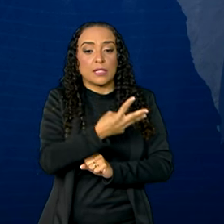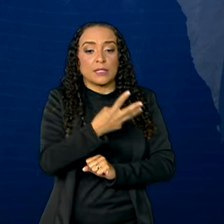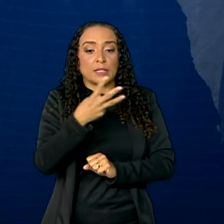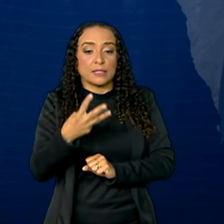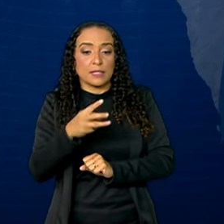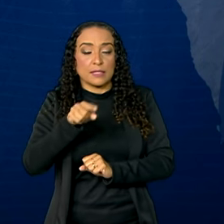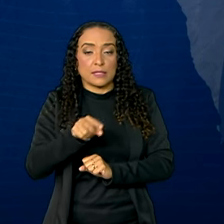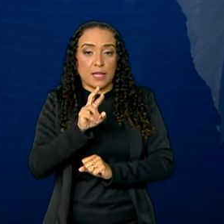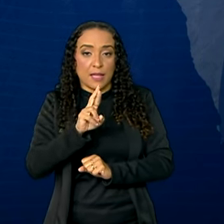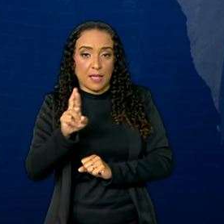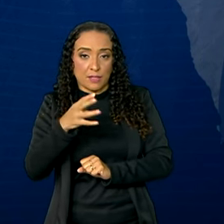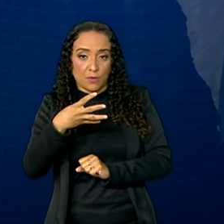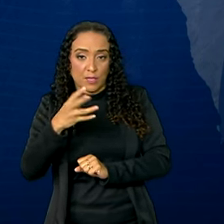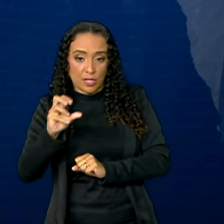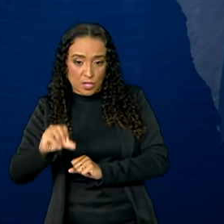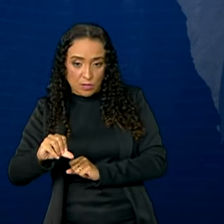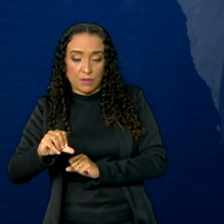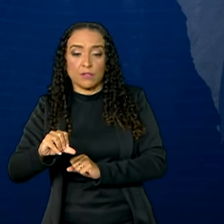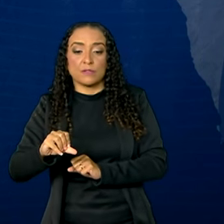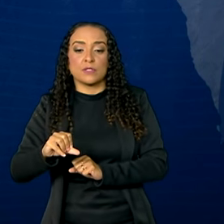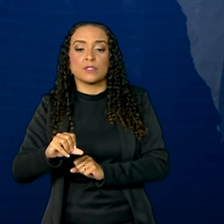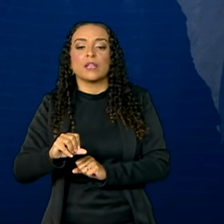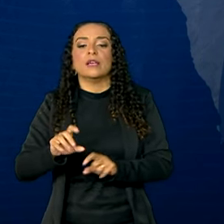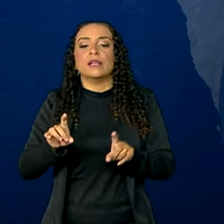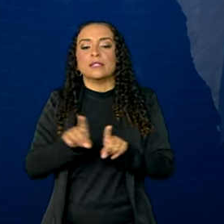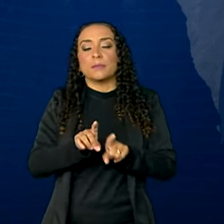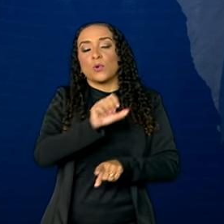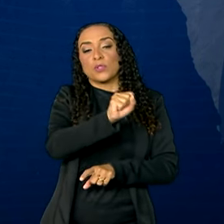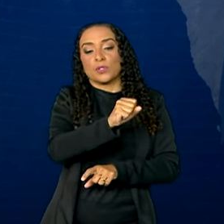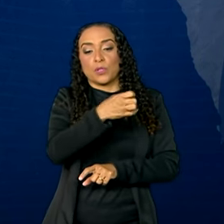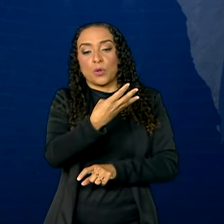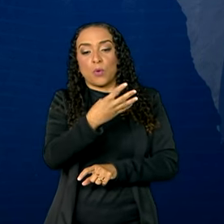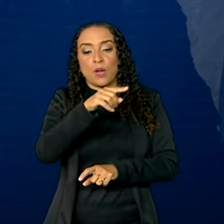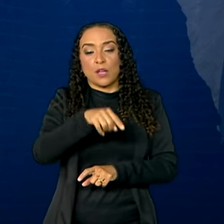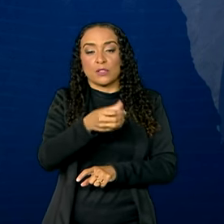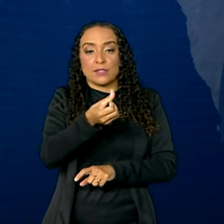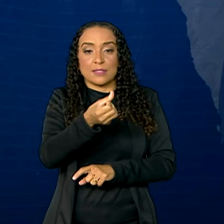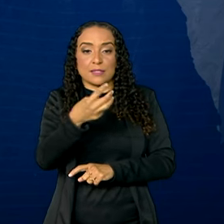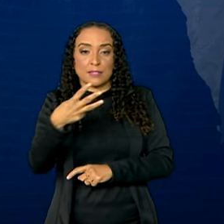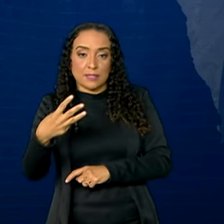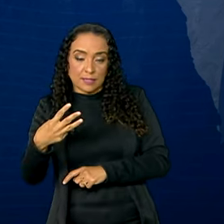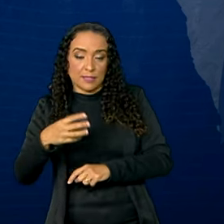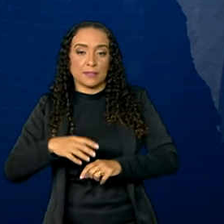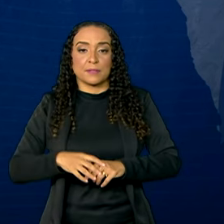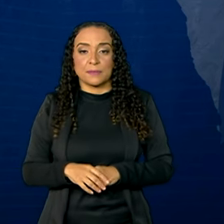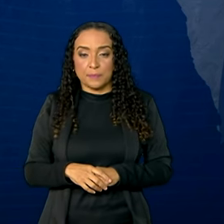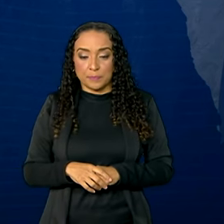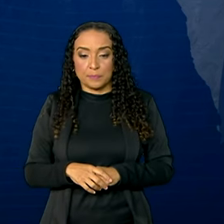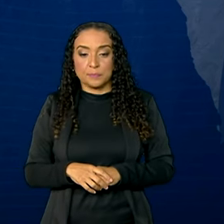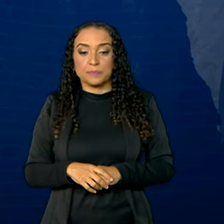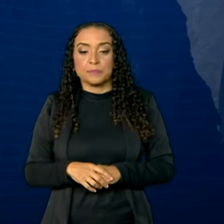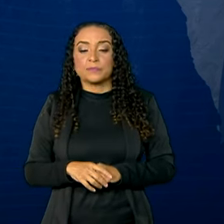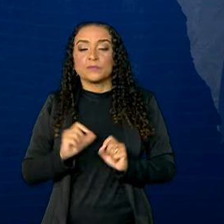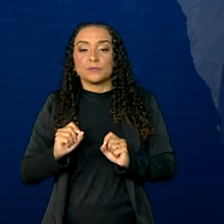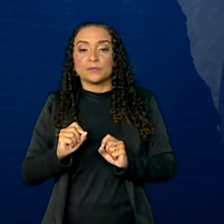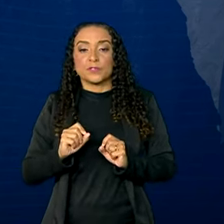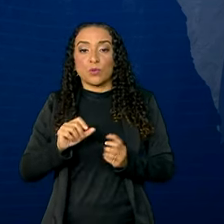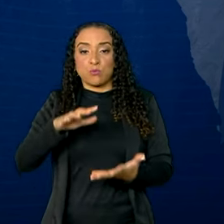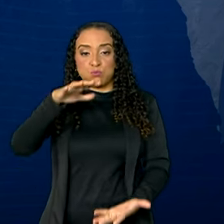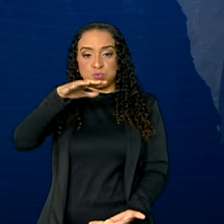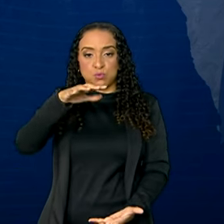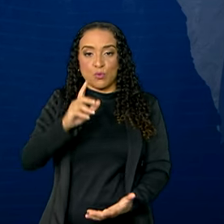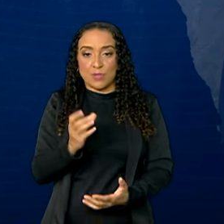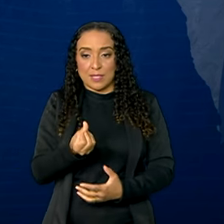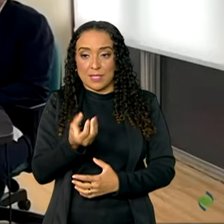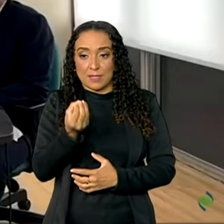$,49 e R 84,63, a saca de